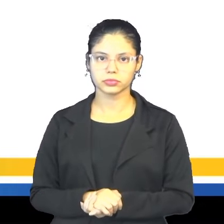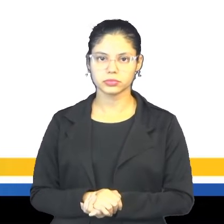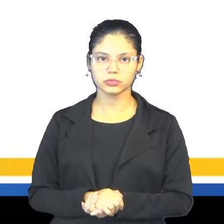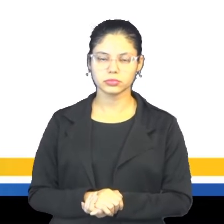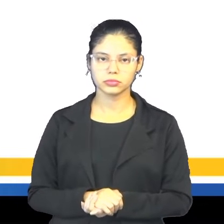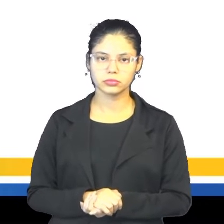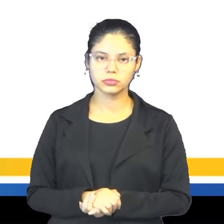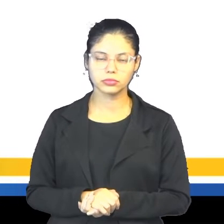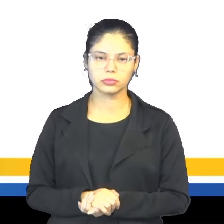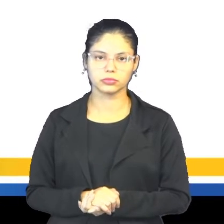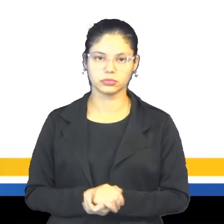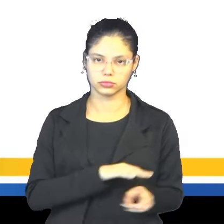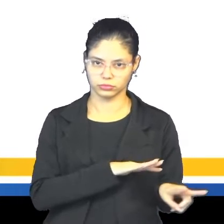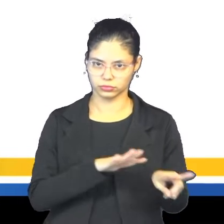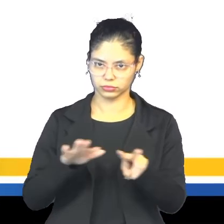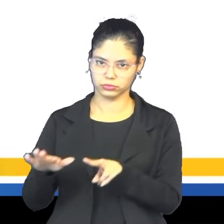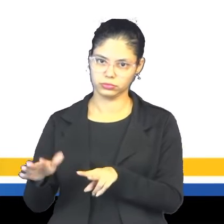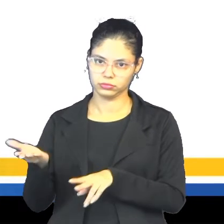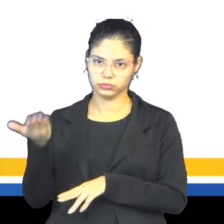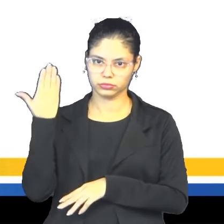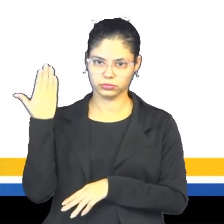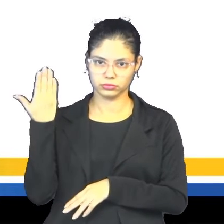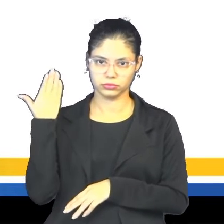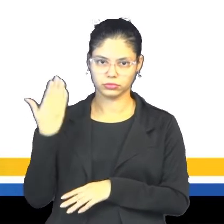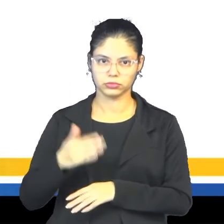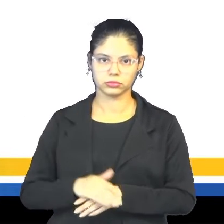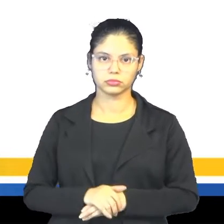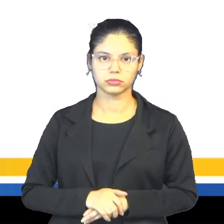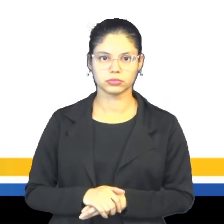last week, que é semana passada,